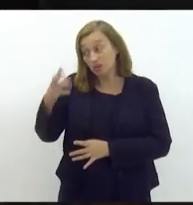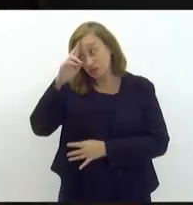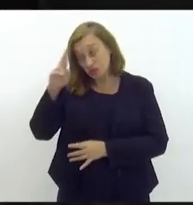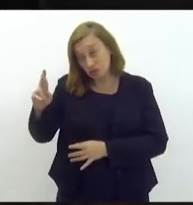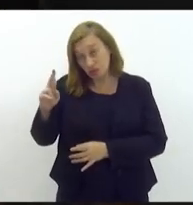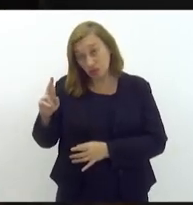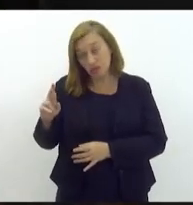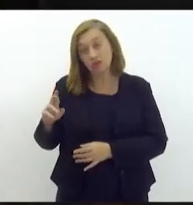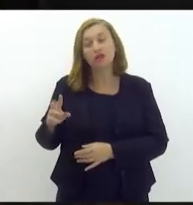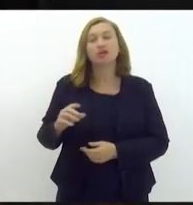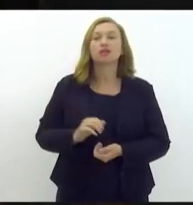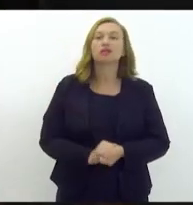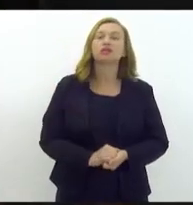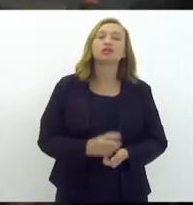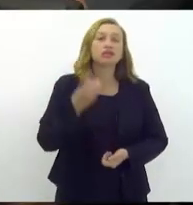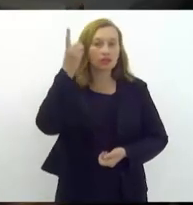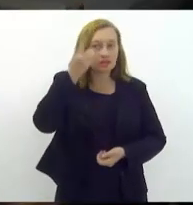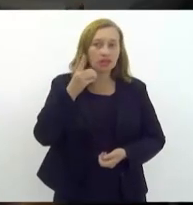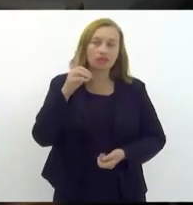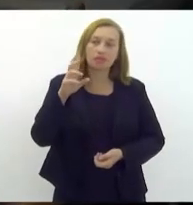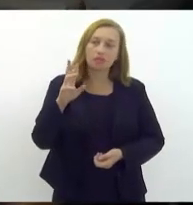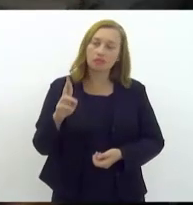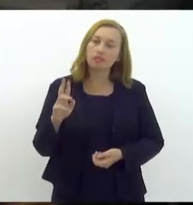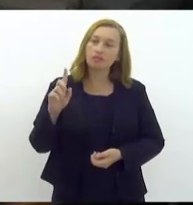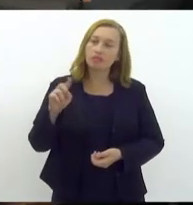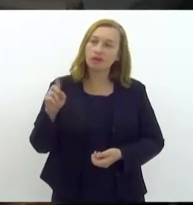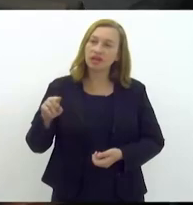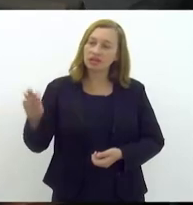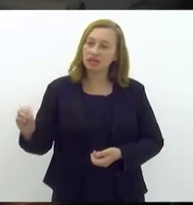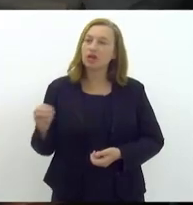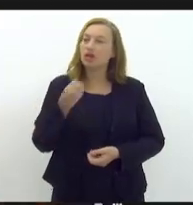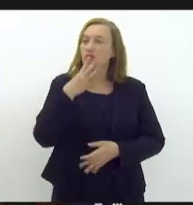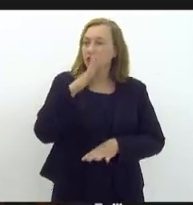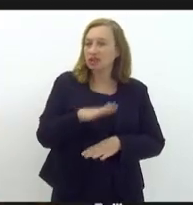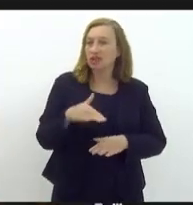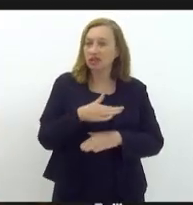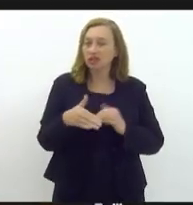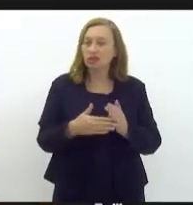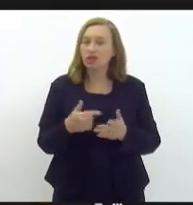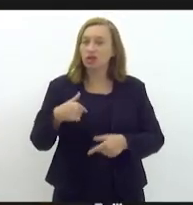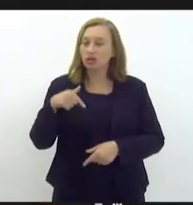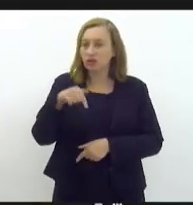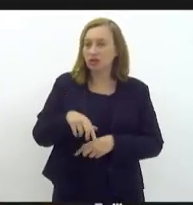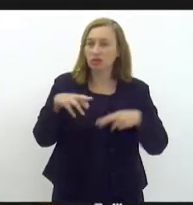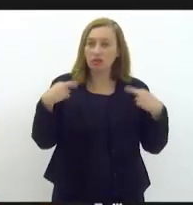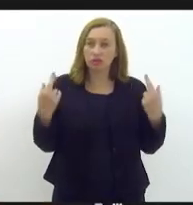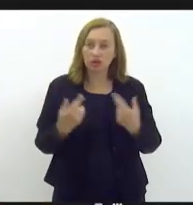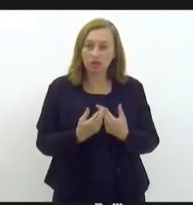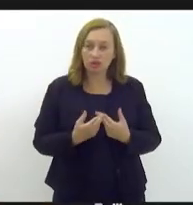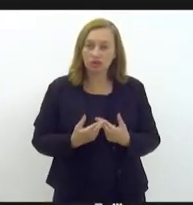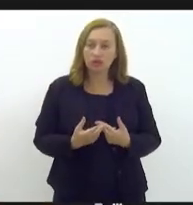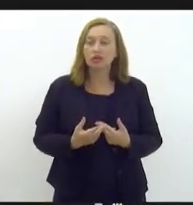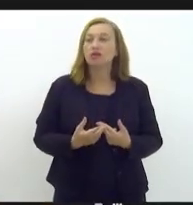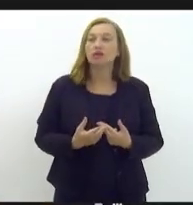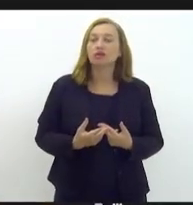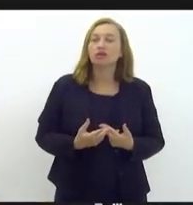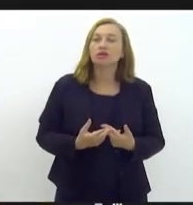excelência e deputada Doni. Deputado Brazão. Boa tarde a todos, porque eu estou aqui numa reunião aqui, tem até,